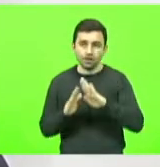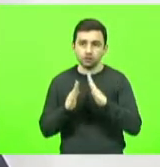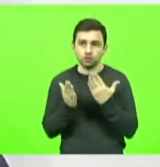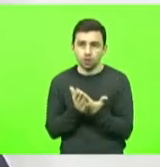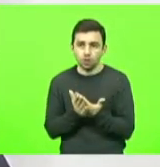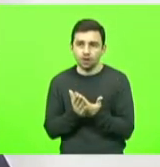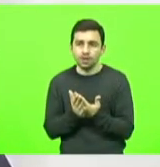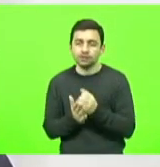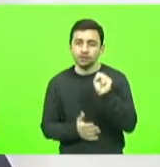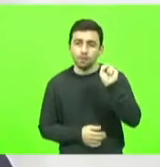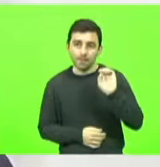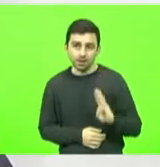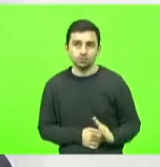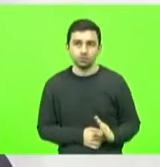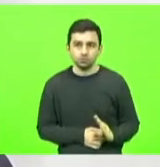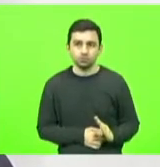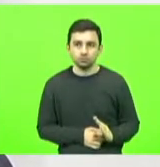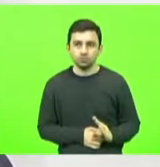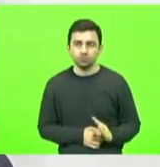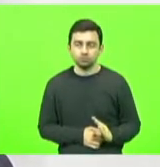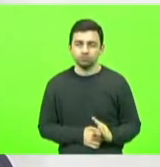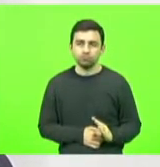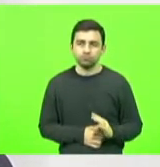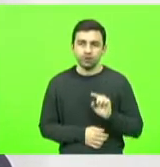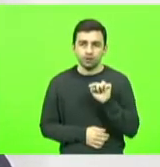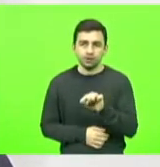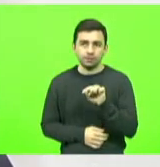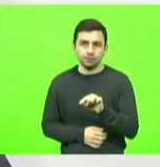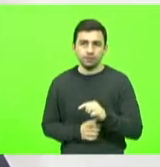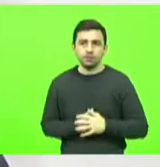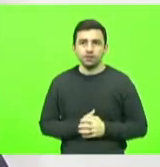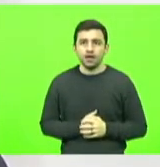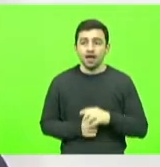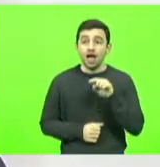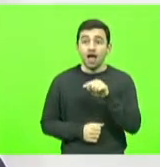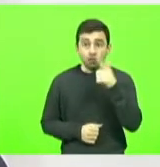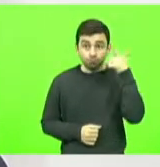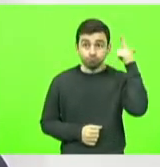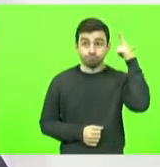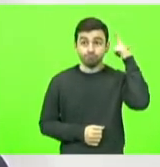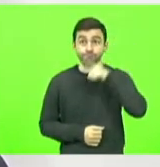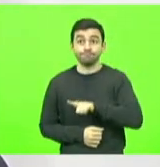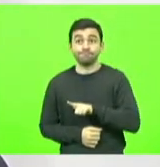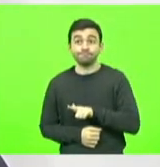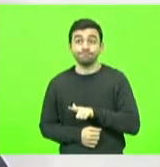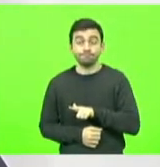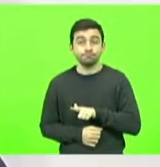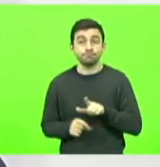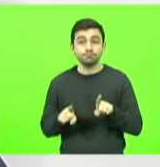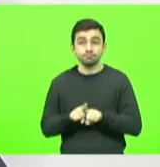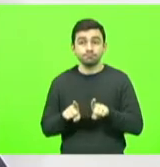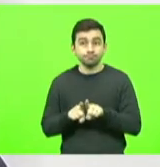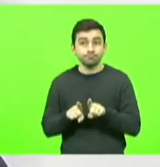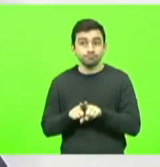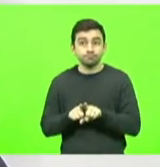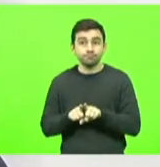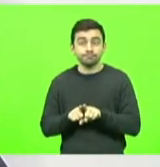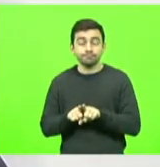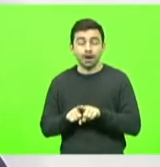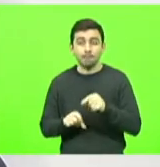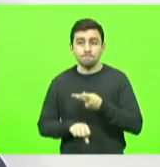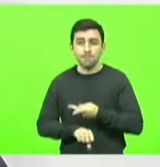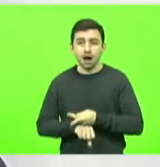Bento, de São Bento do Sul. Ela conquistou o prêmio,